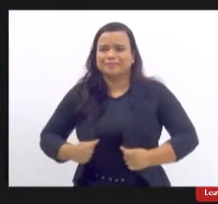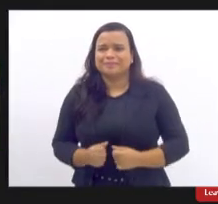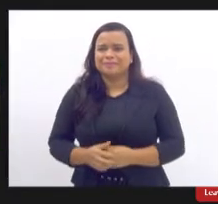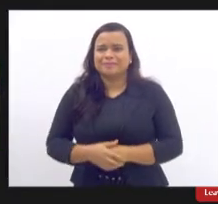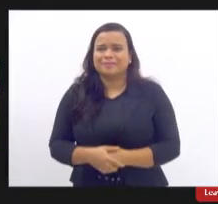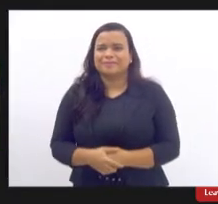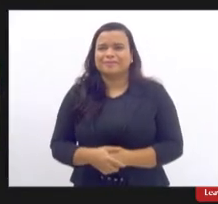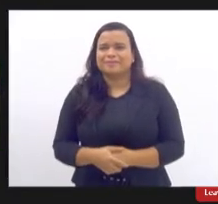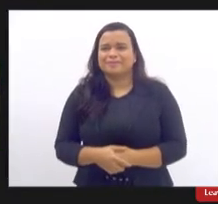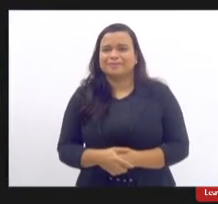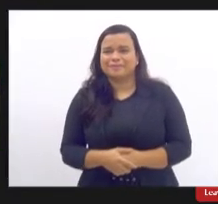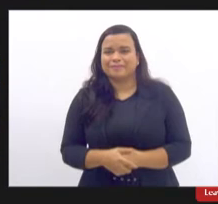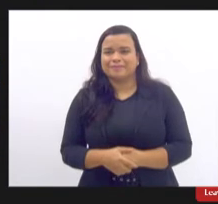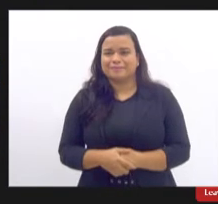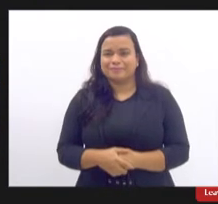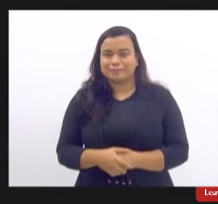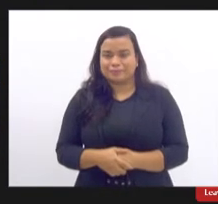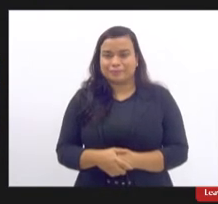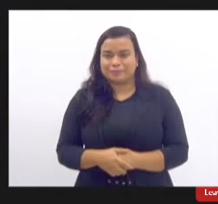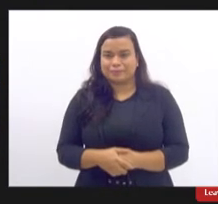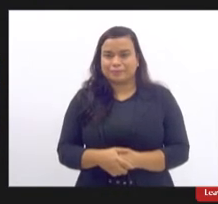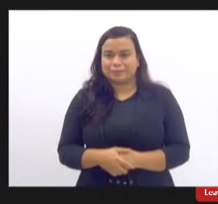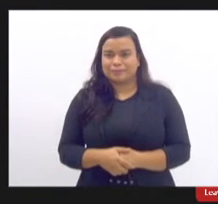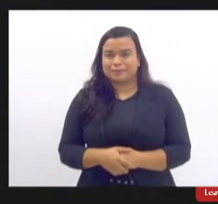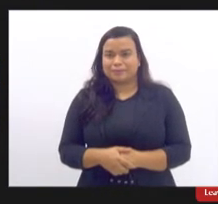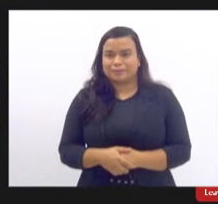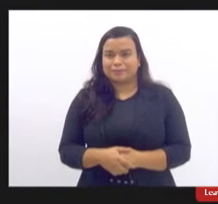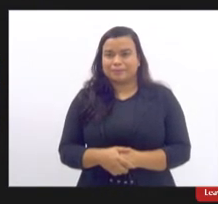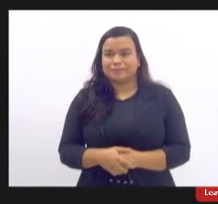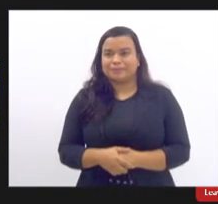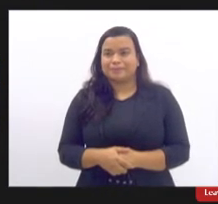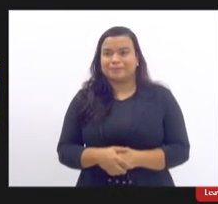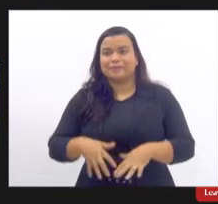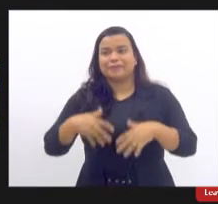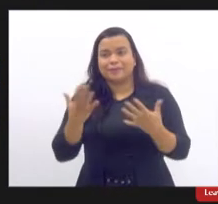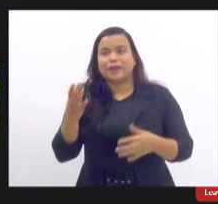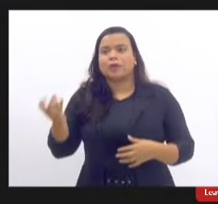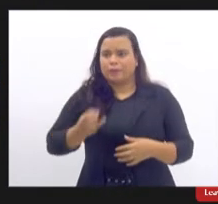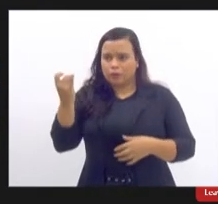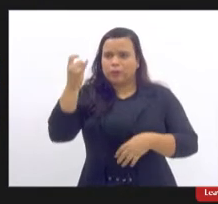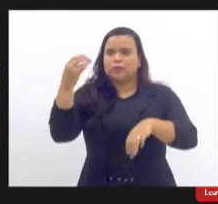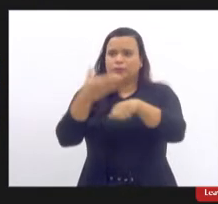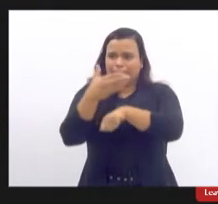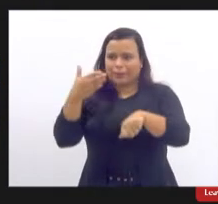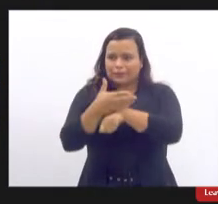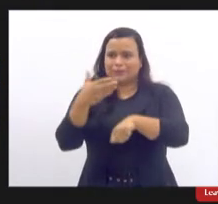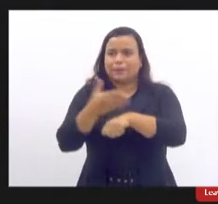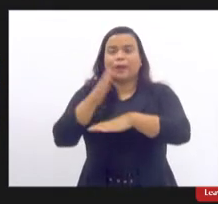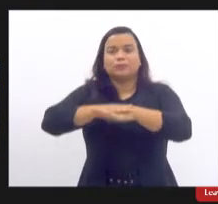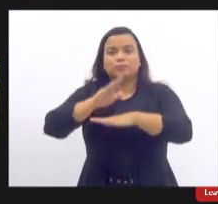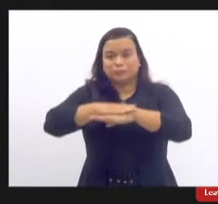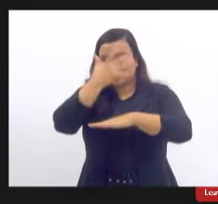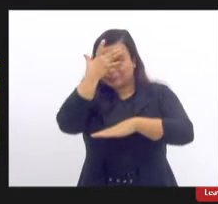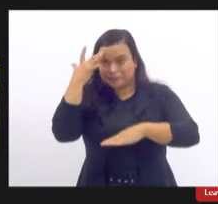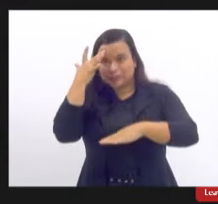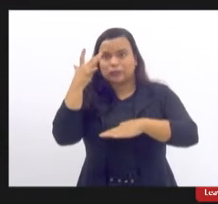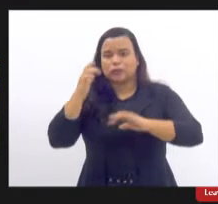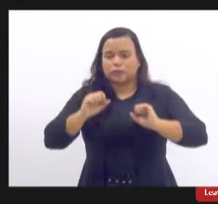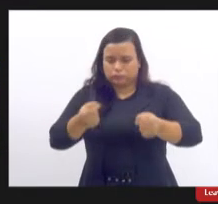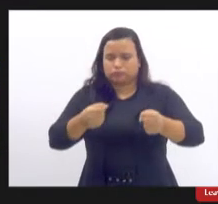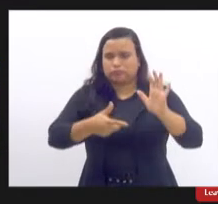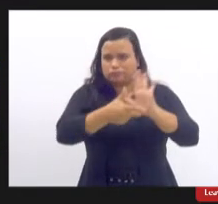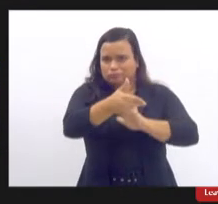quem faz as cirurgias, é fundamental a gente ter todos esses lados aqui.